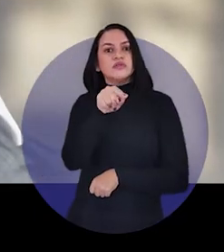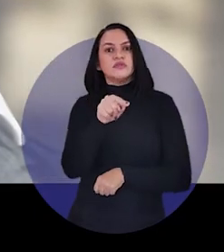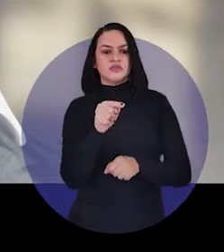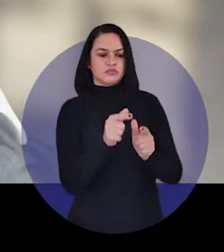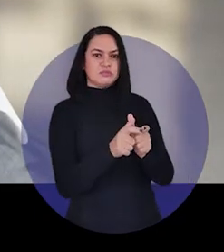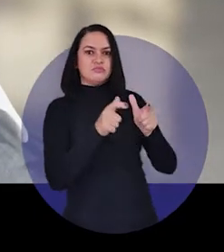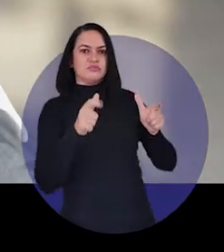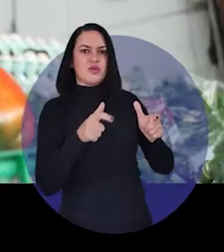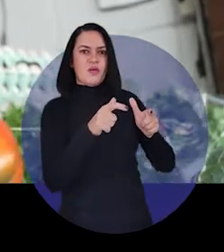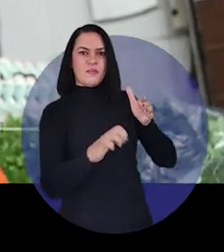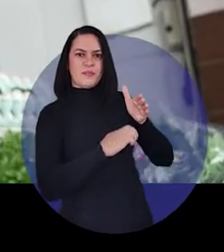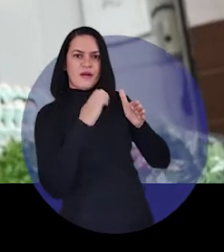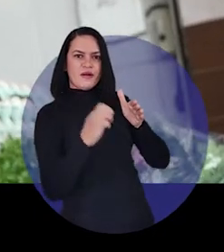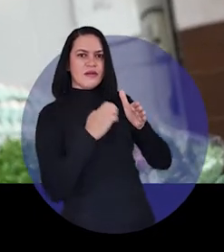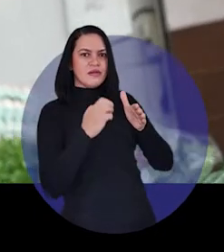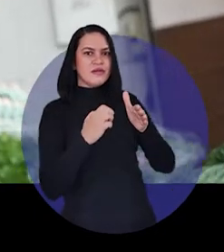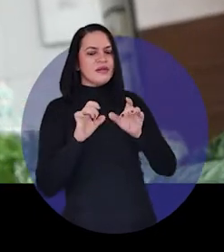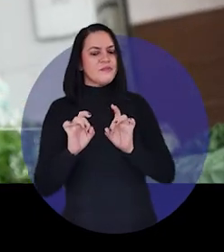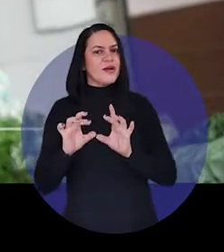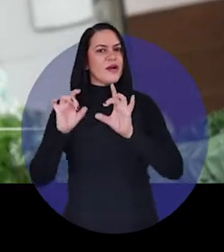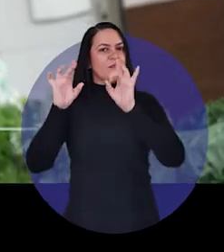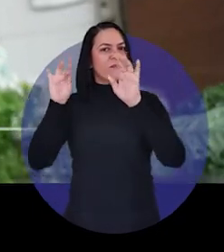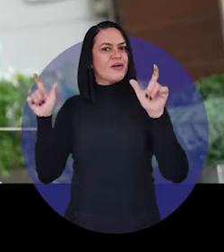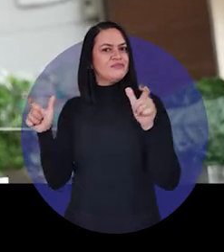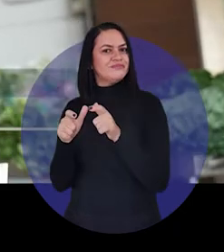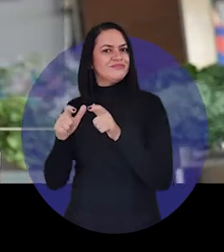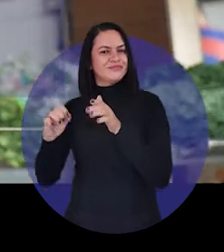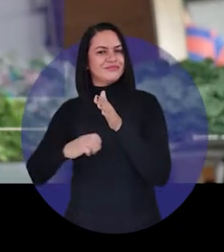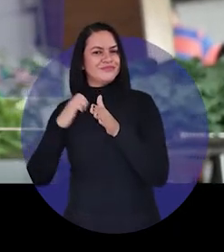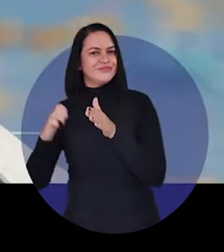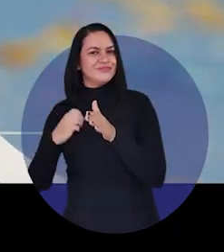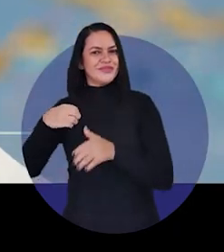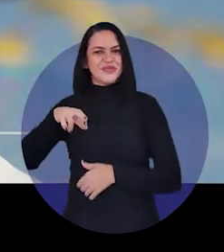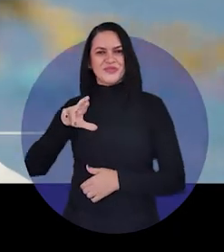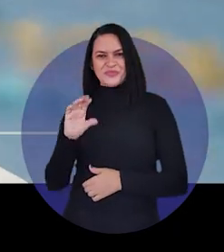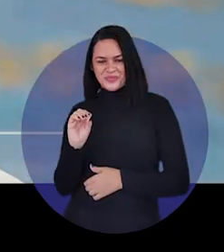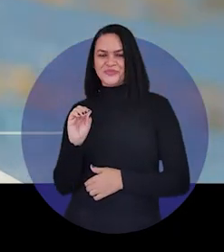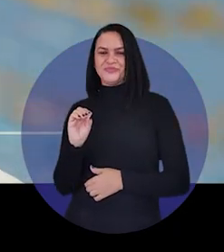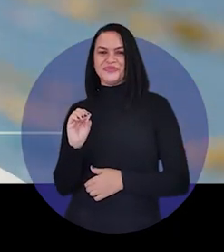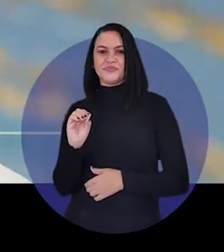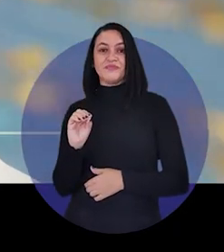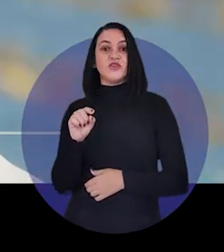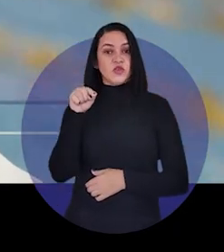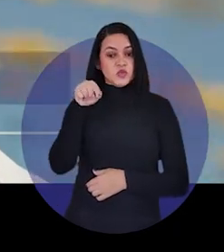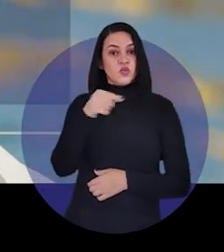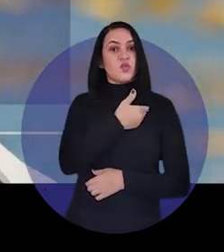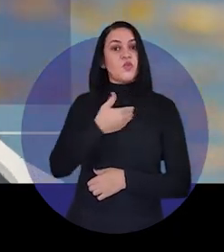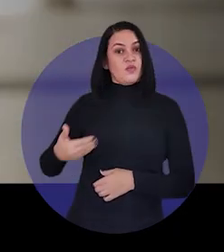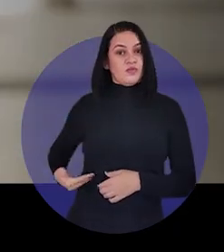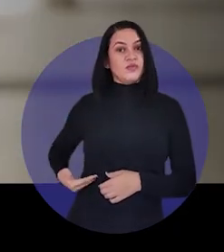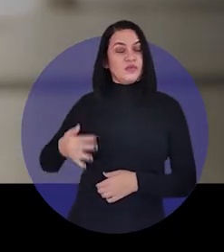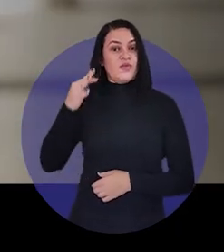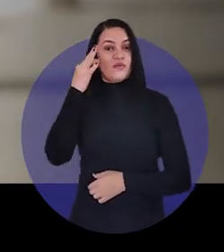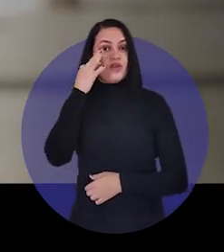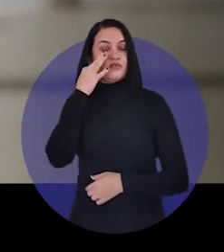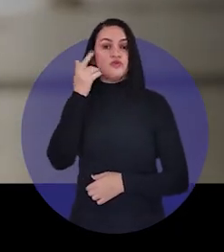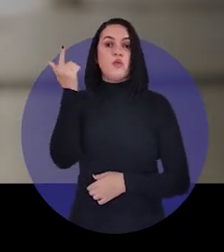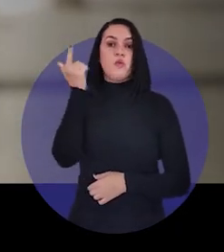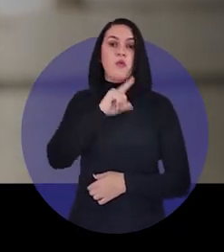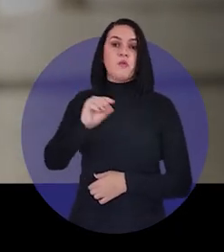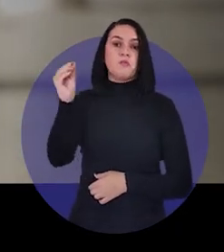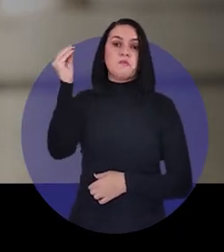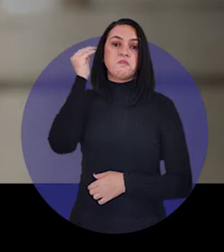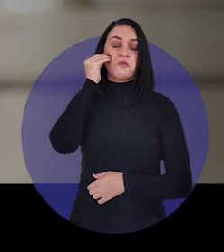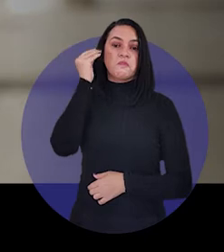Beneficiando os grandes e mais especialmente os micro e pequenos empresários. No governo Flavio Dino nós